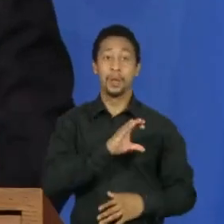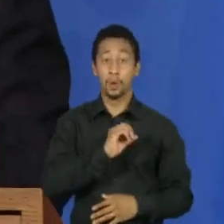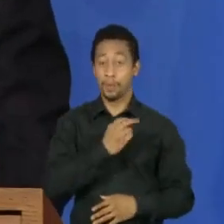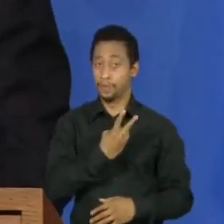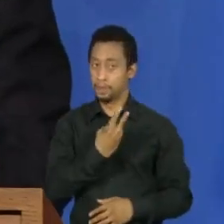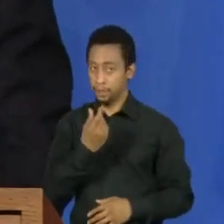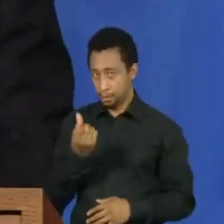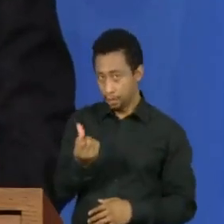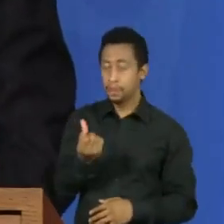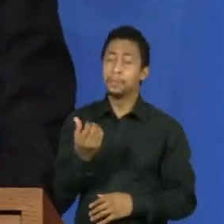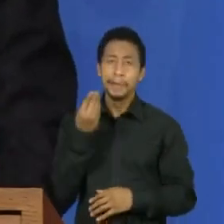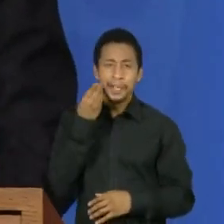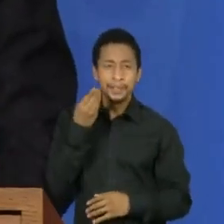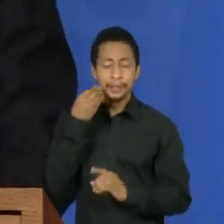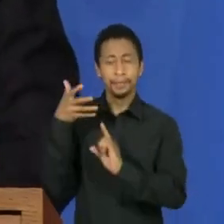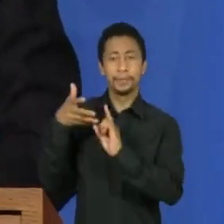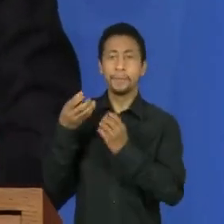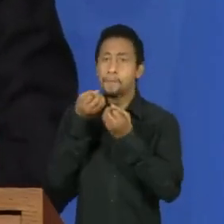vexame global.